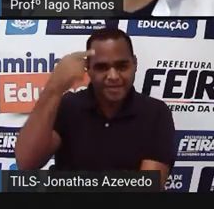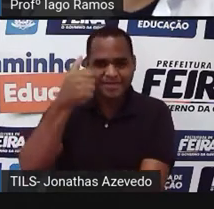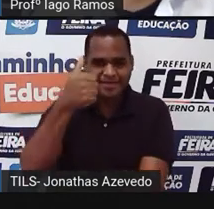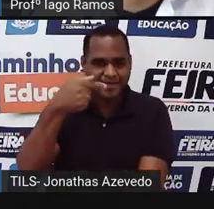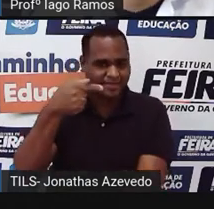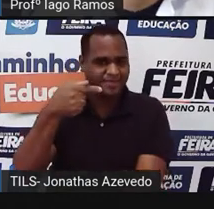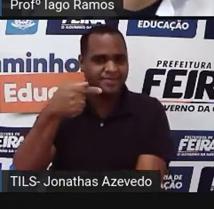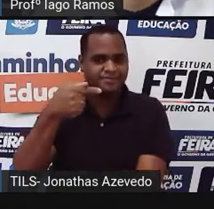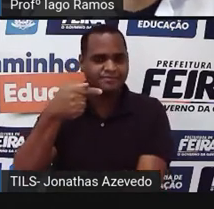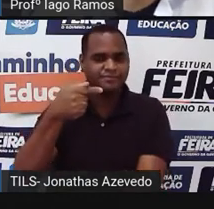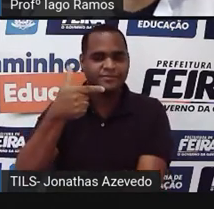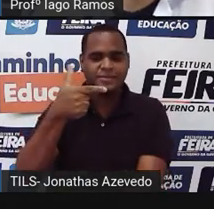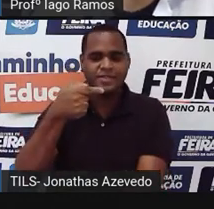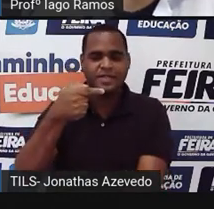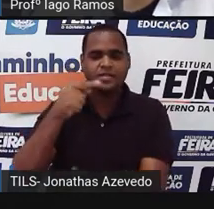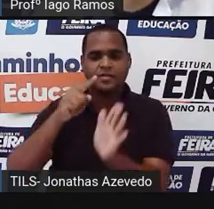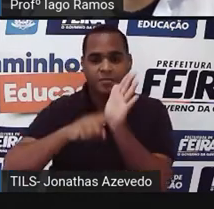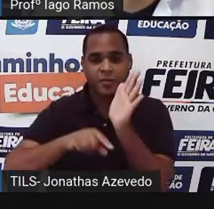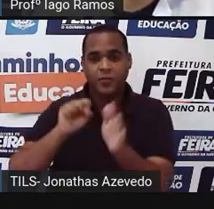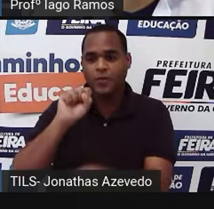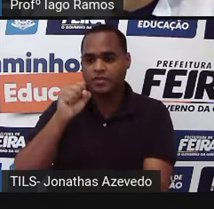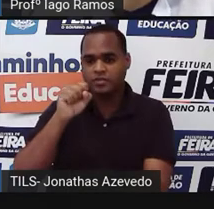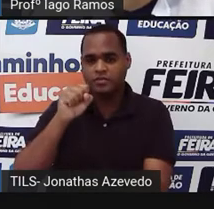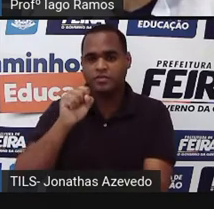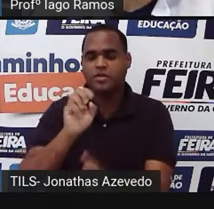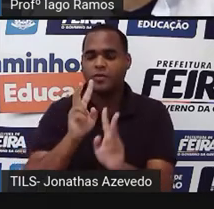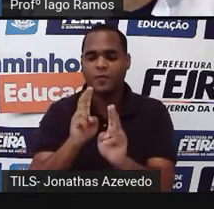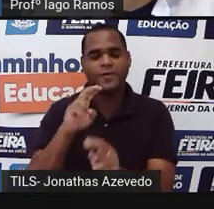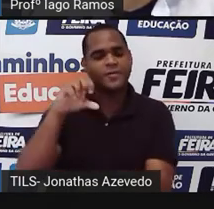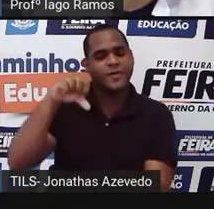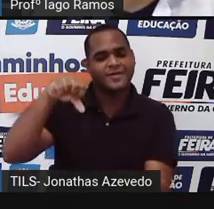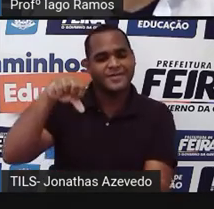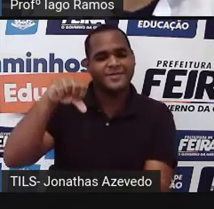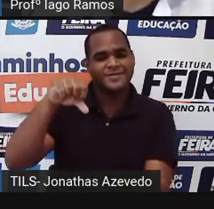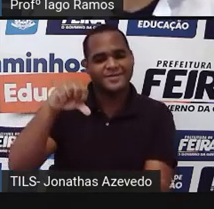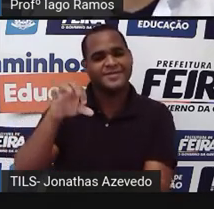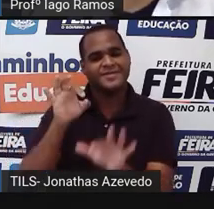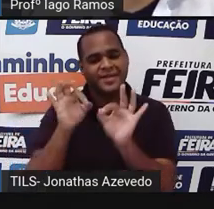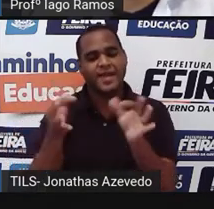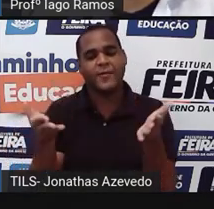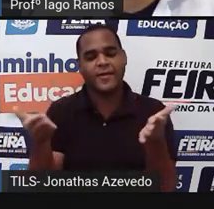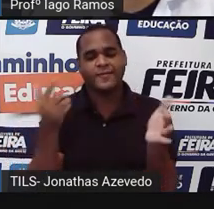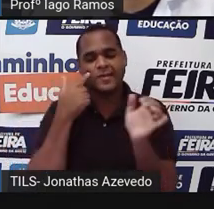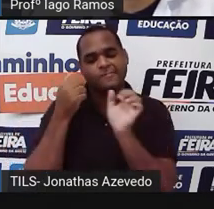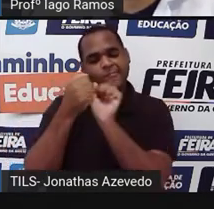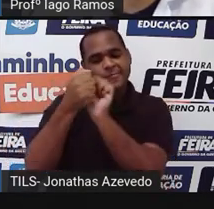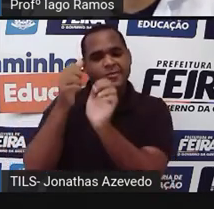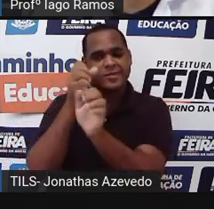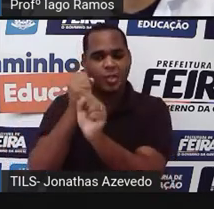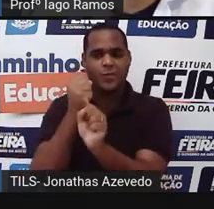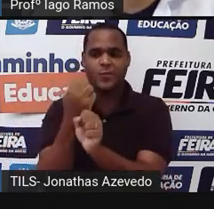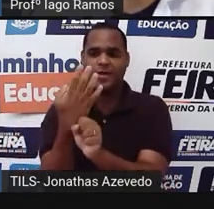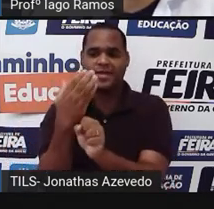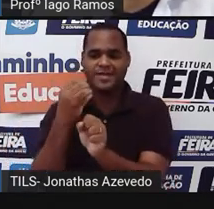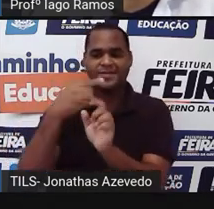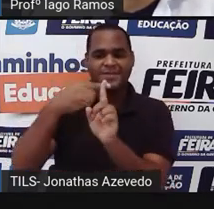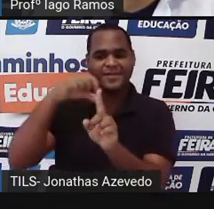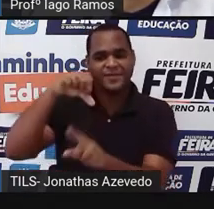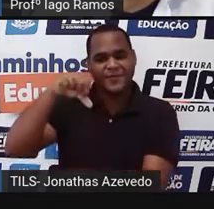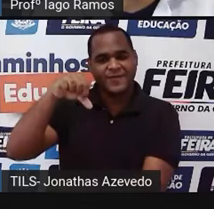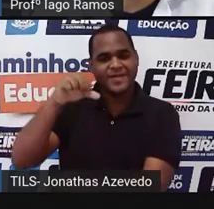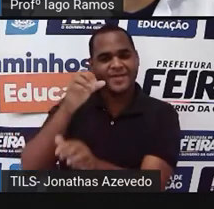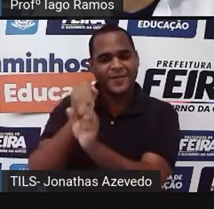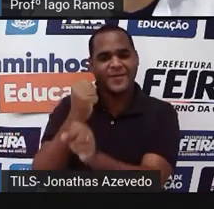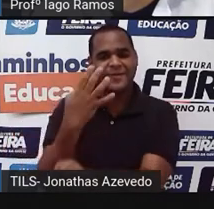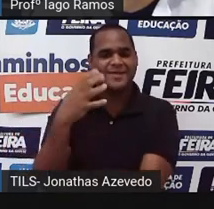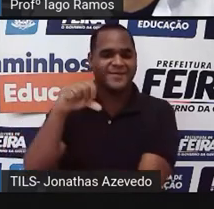17 17 menos 8 dá 9 e aí agora é só juntar 40 com 9 que dá